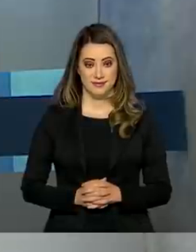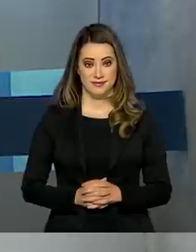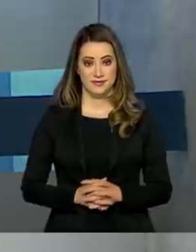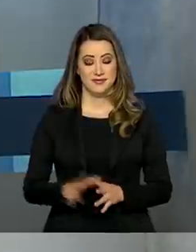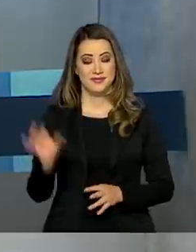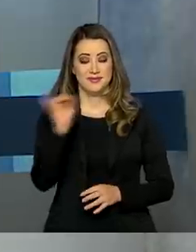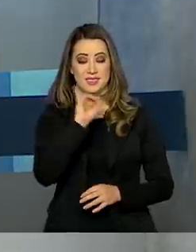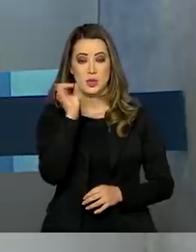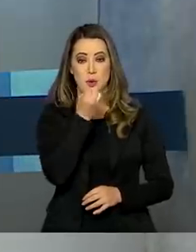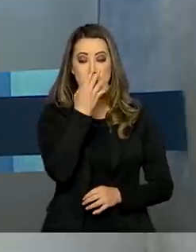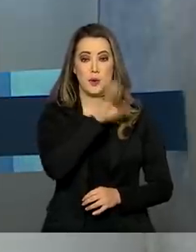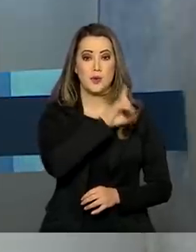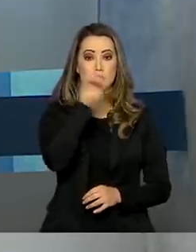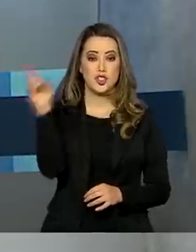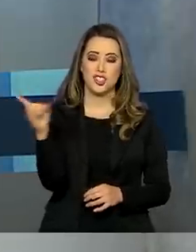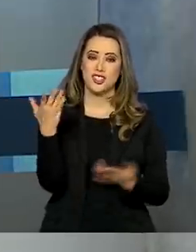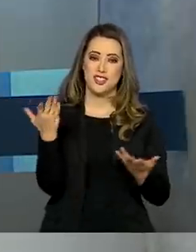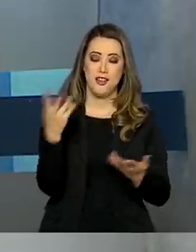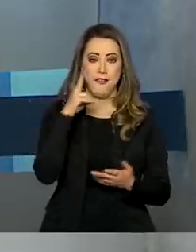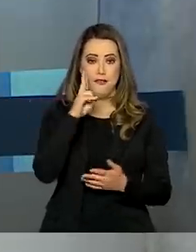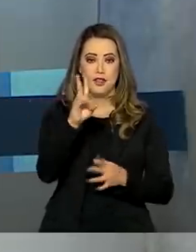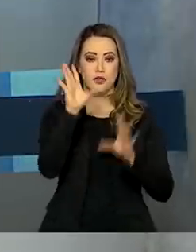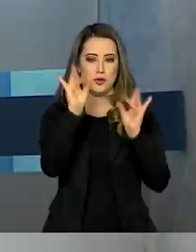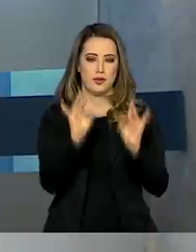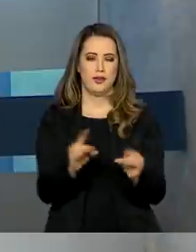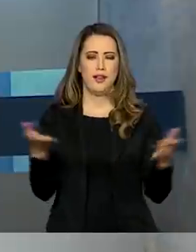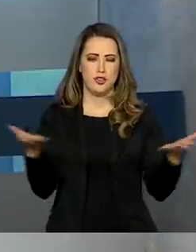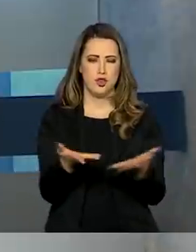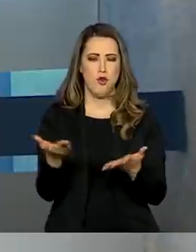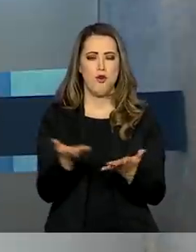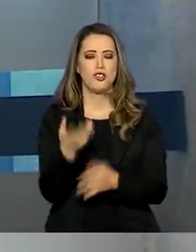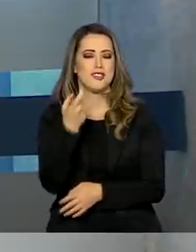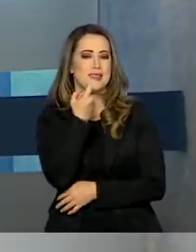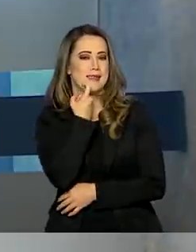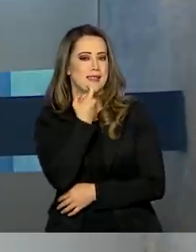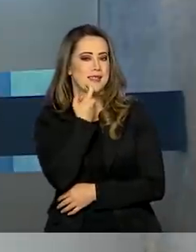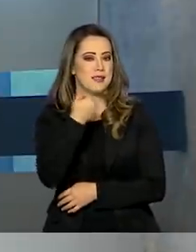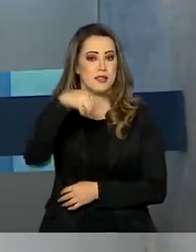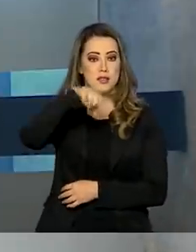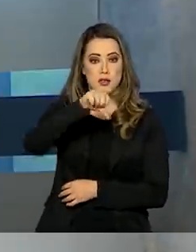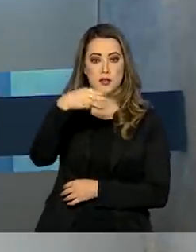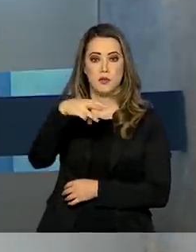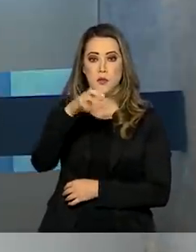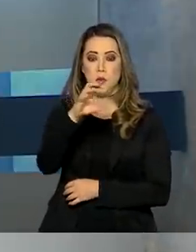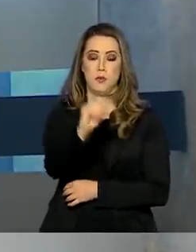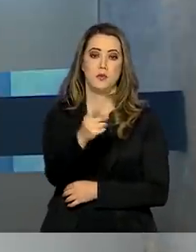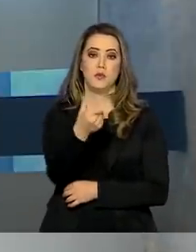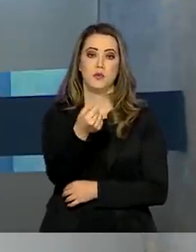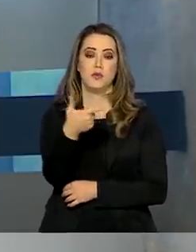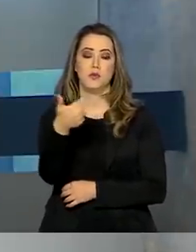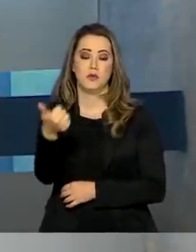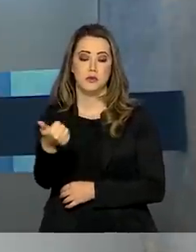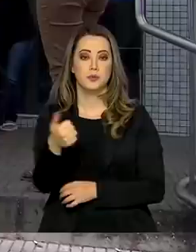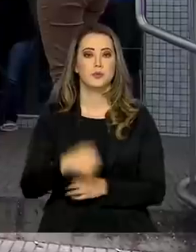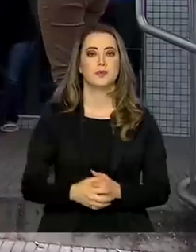Olá, bom dia! Veja os destaques desta sexta-feira, 19 de março de 2021.